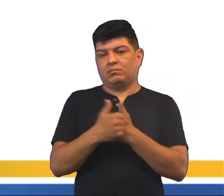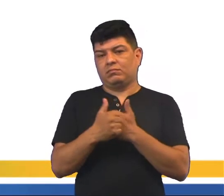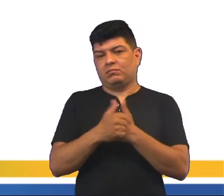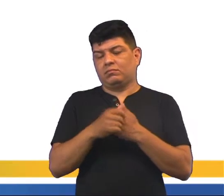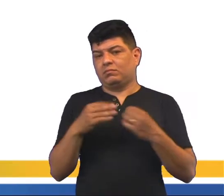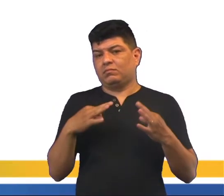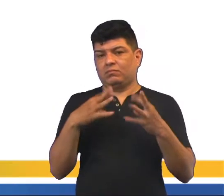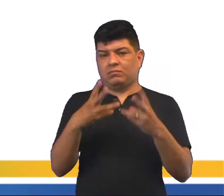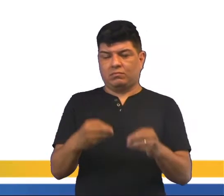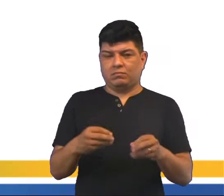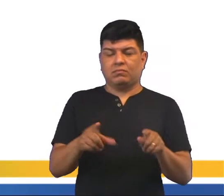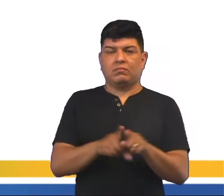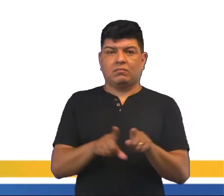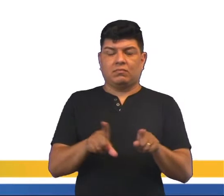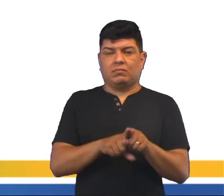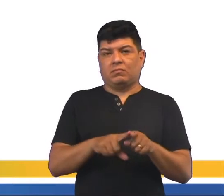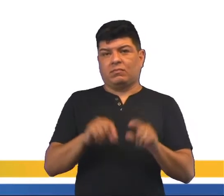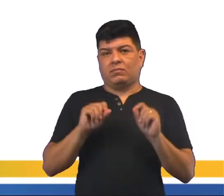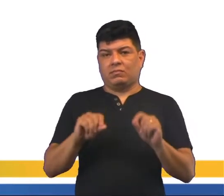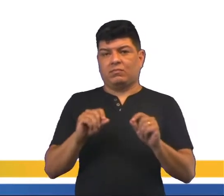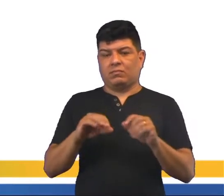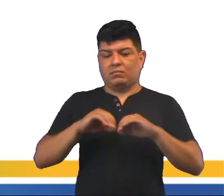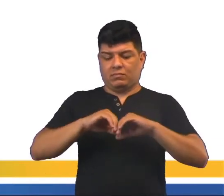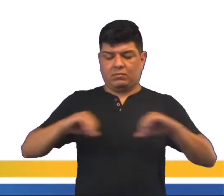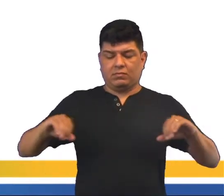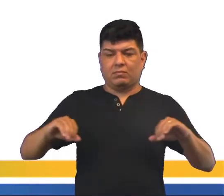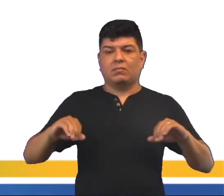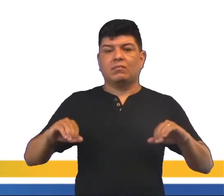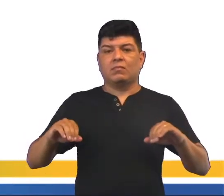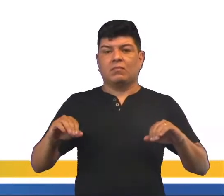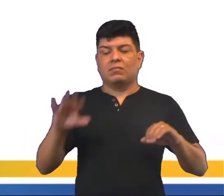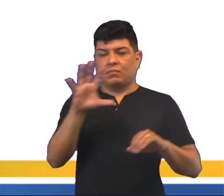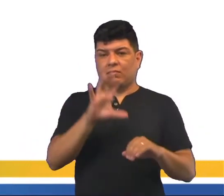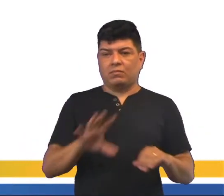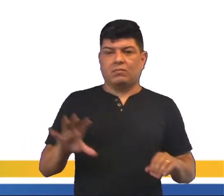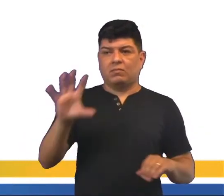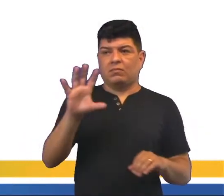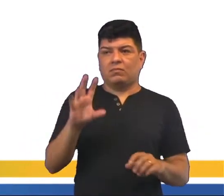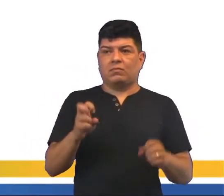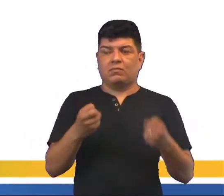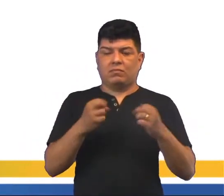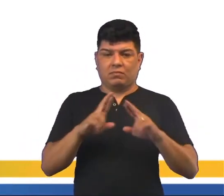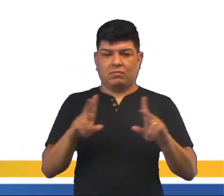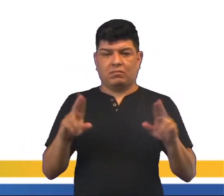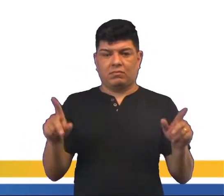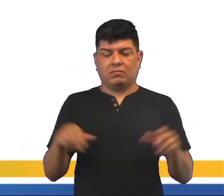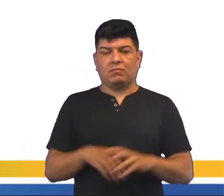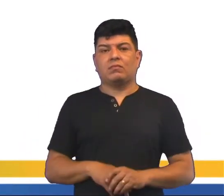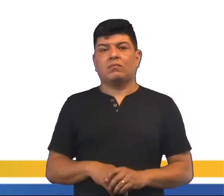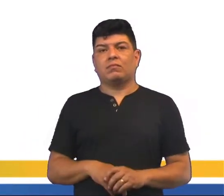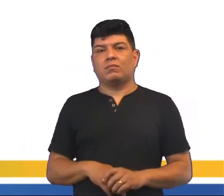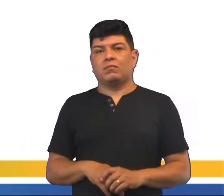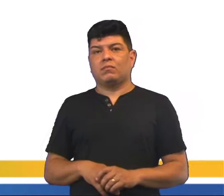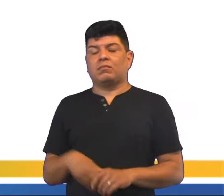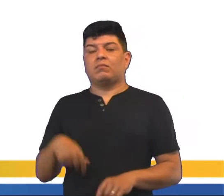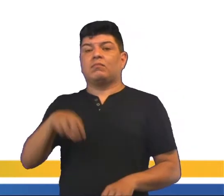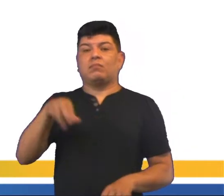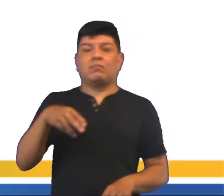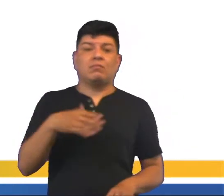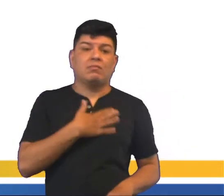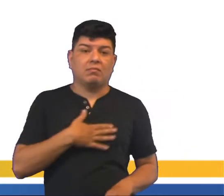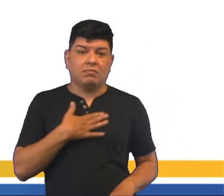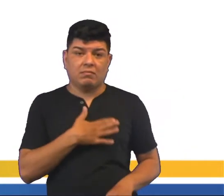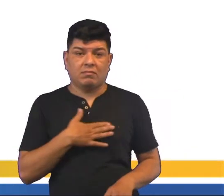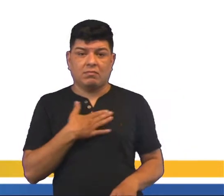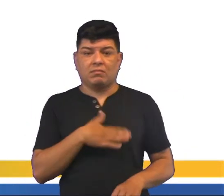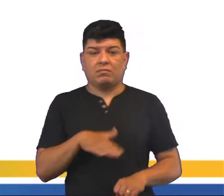então há toda essa especulação e quando a gente fala de segregação sócio-espacial, a gente está falando dessa diferença. Quem não gostaria de morar